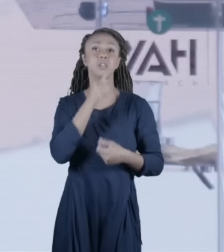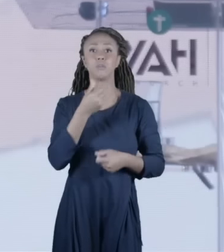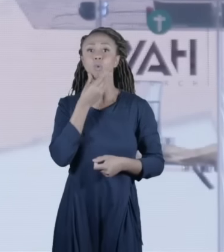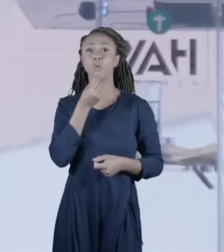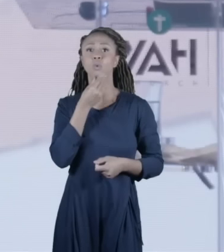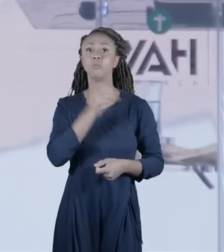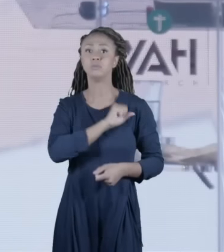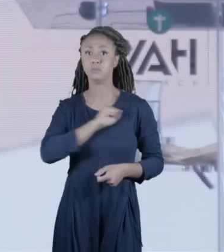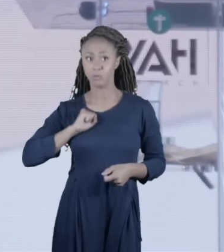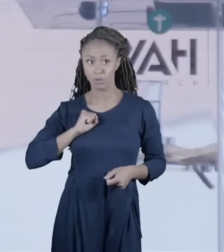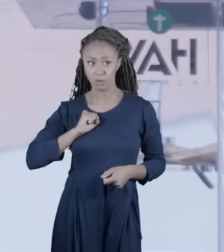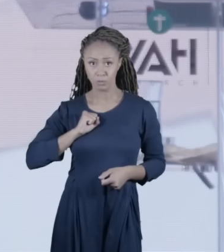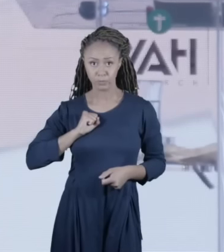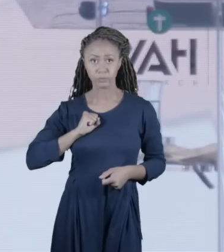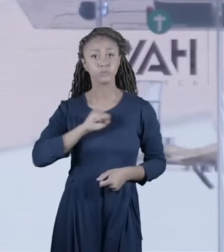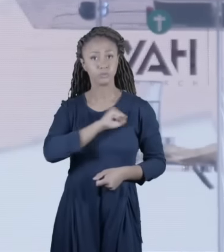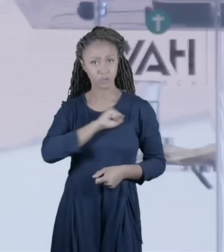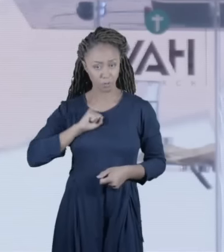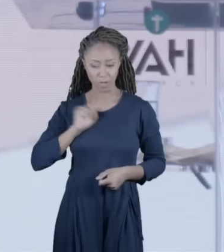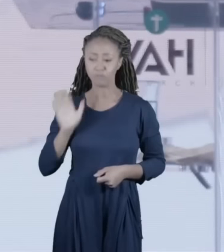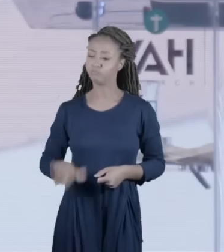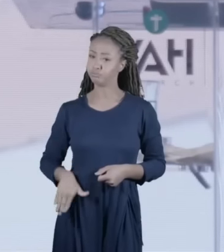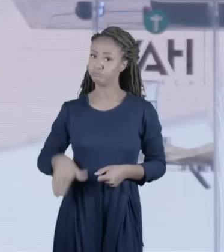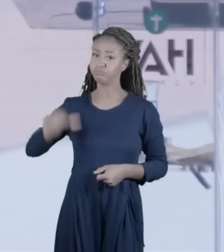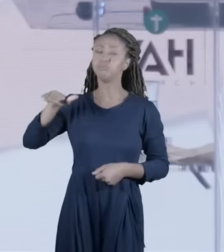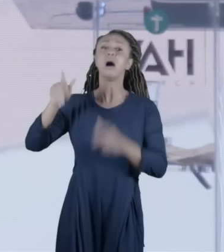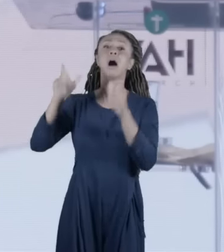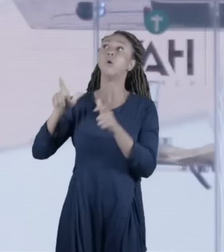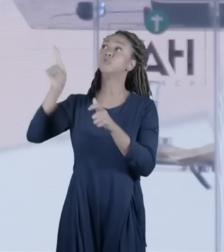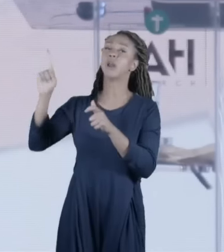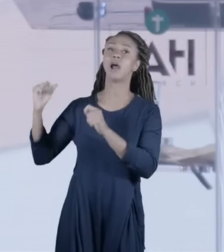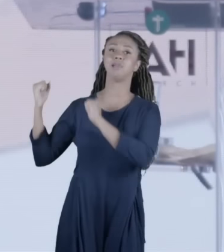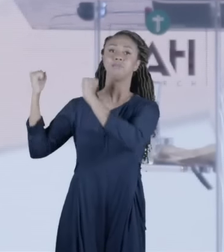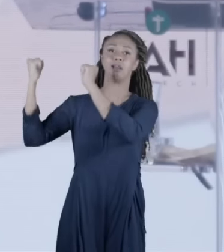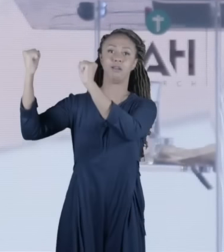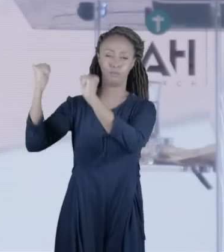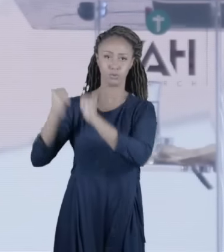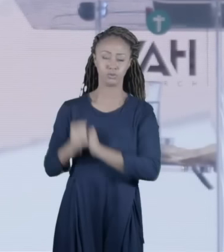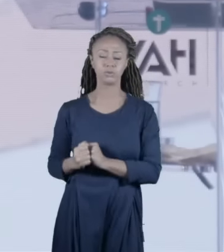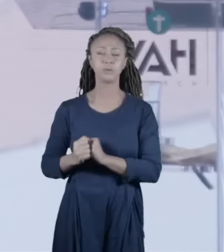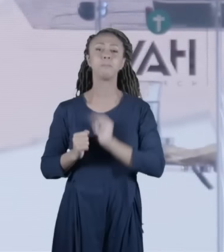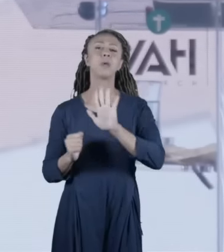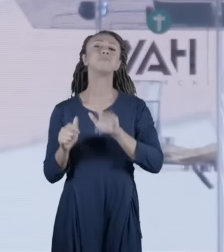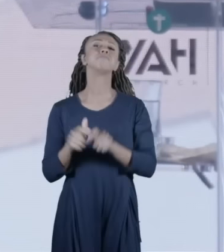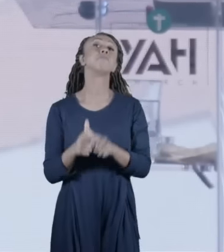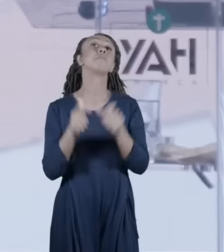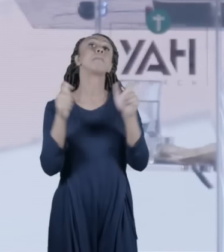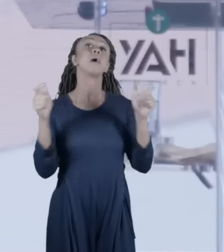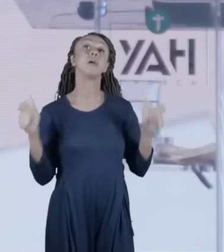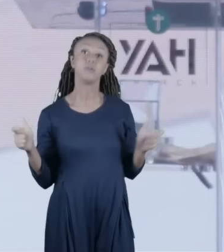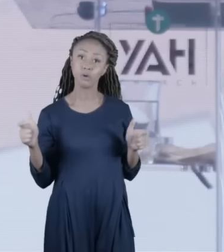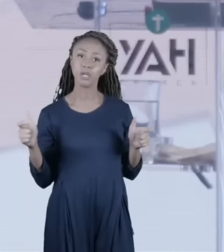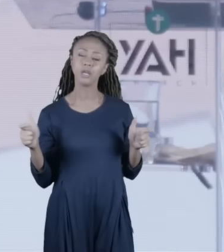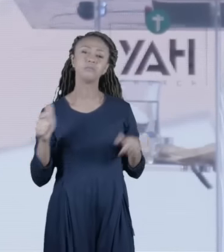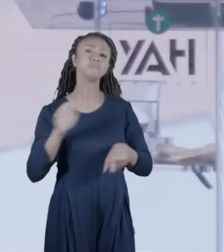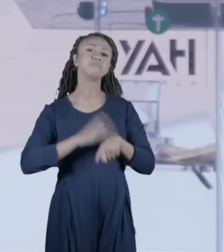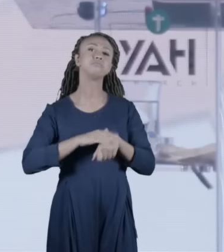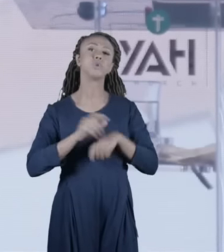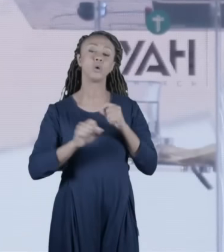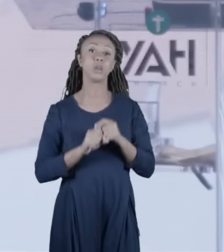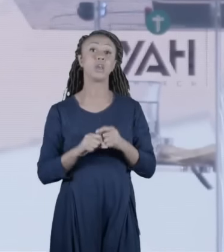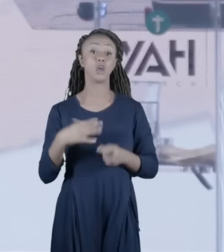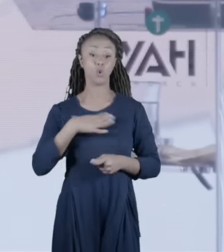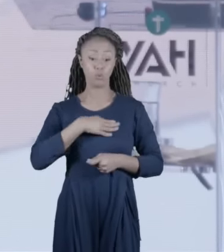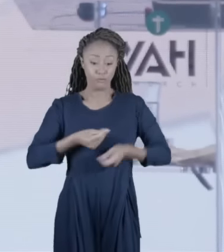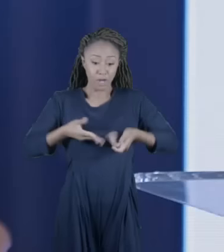Samuel cresceu no Templo de Jerusalém. Ana promete e entrega a ele. Mas a maior parte das pessoas o que faziam é levavam o seu